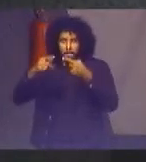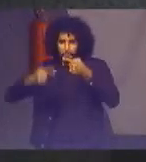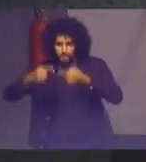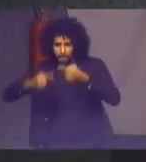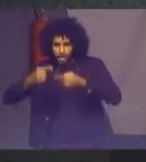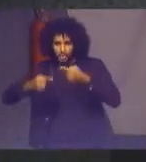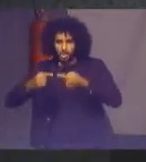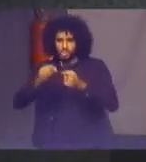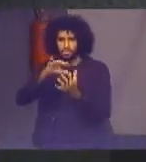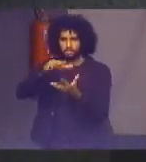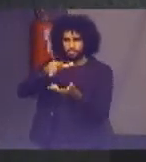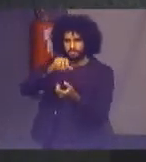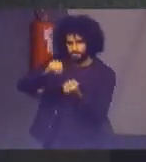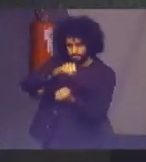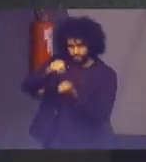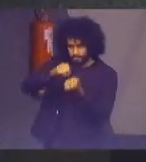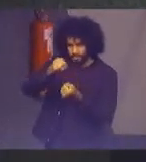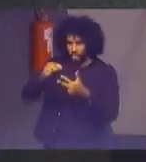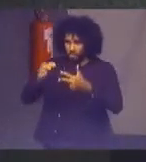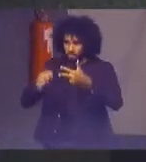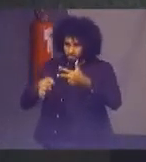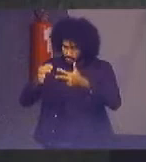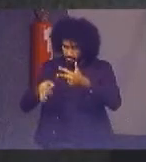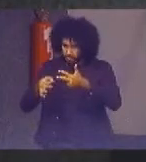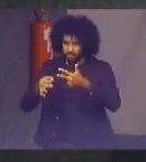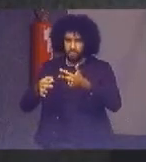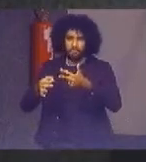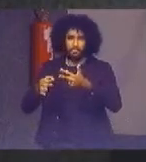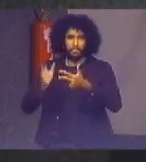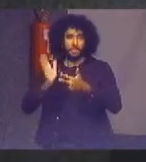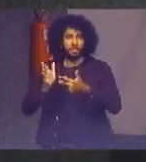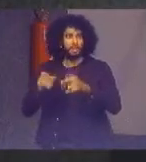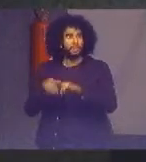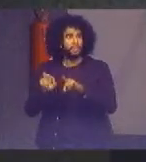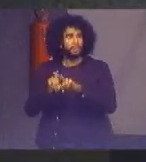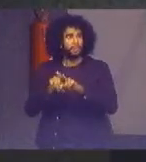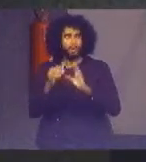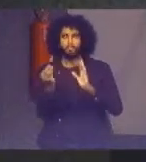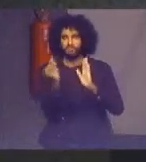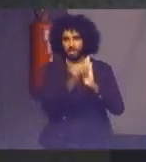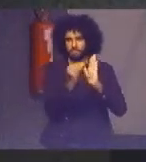para o Judiciário, de modo que já compõe o calendário de